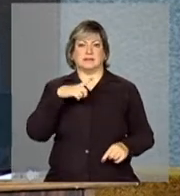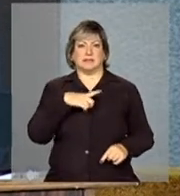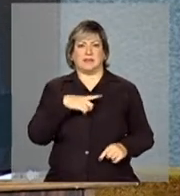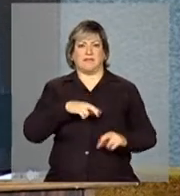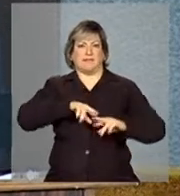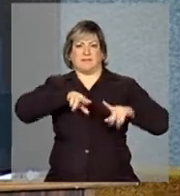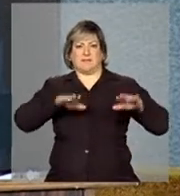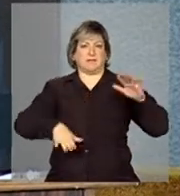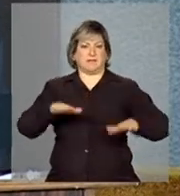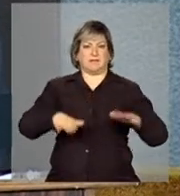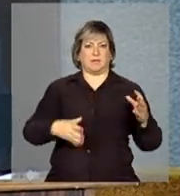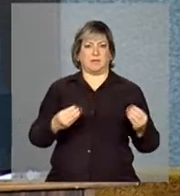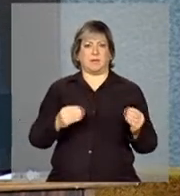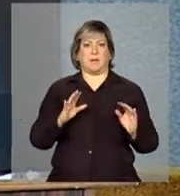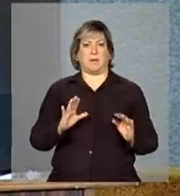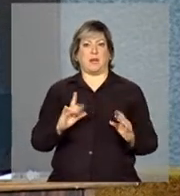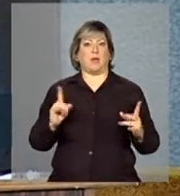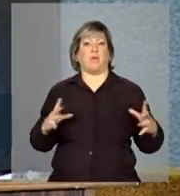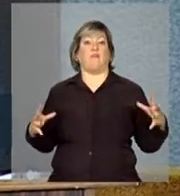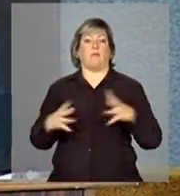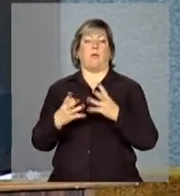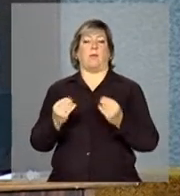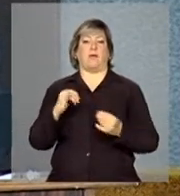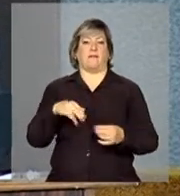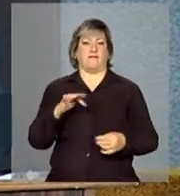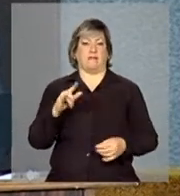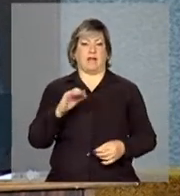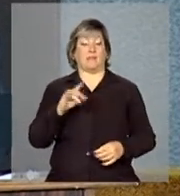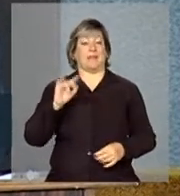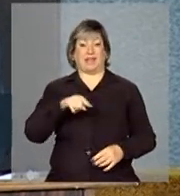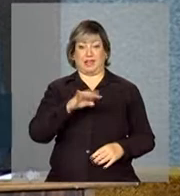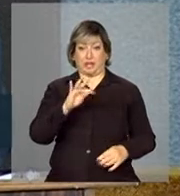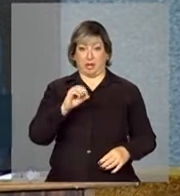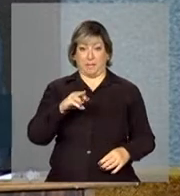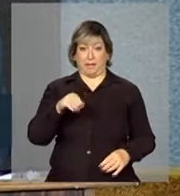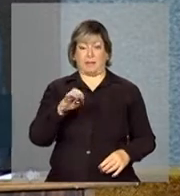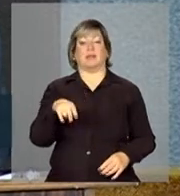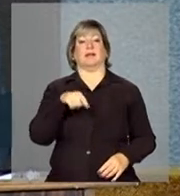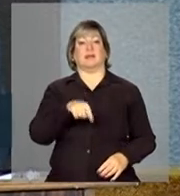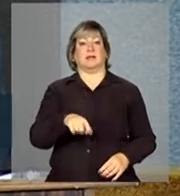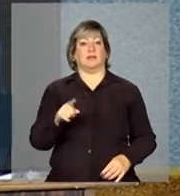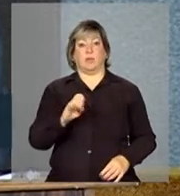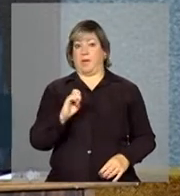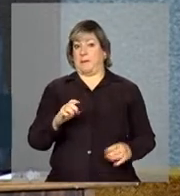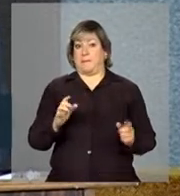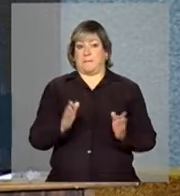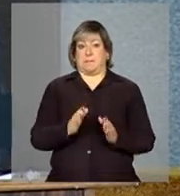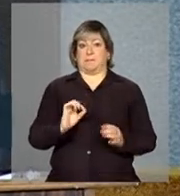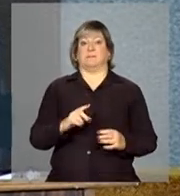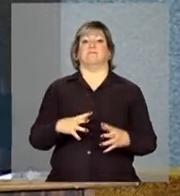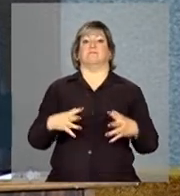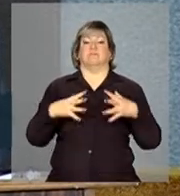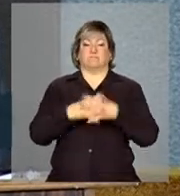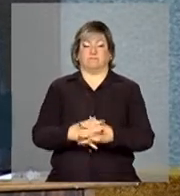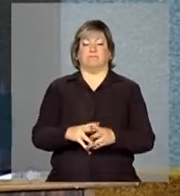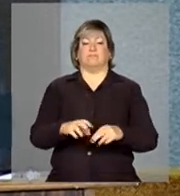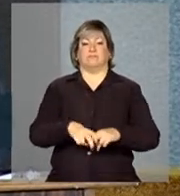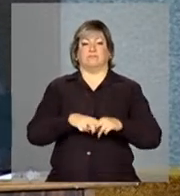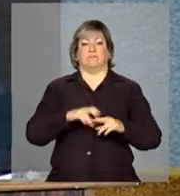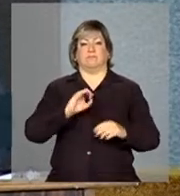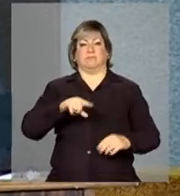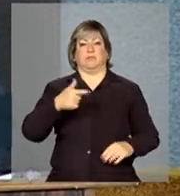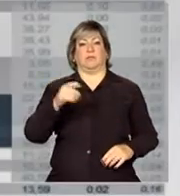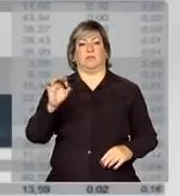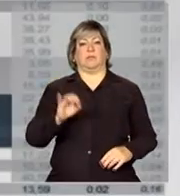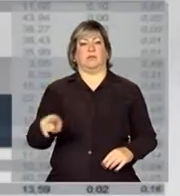não impacta tanto. Mas, no caso do tomate, nós temos o peso dele não é pequeno, e, dada a variação elevada, a